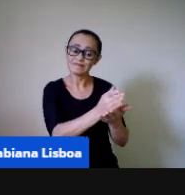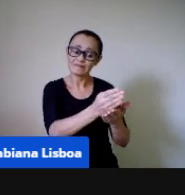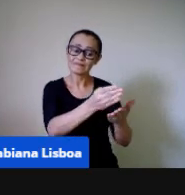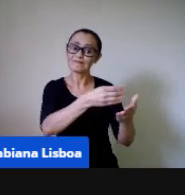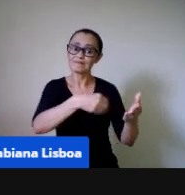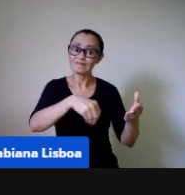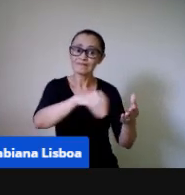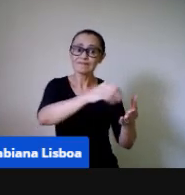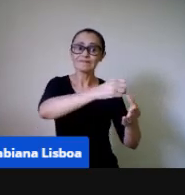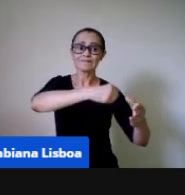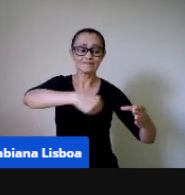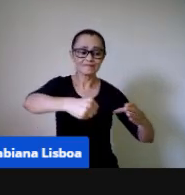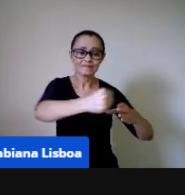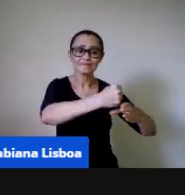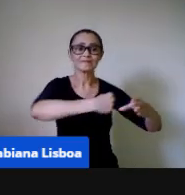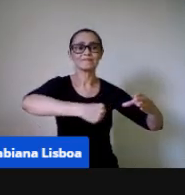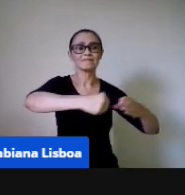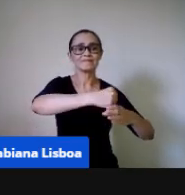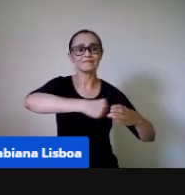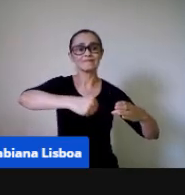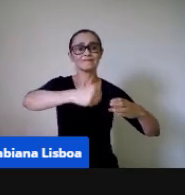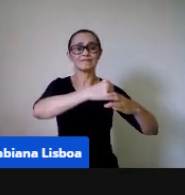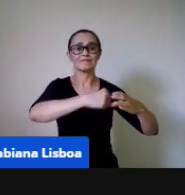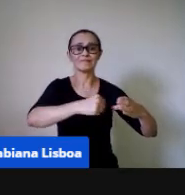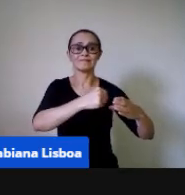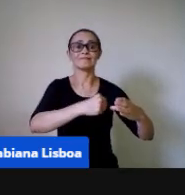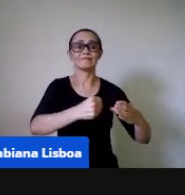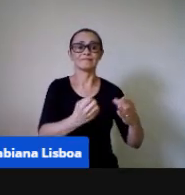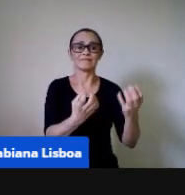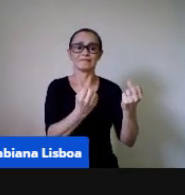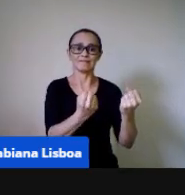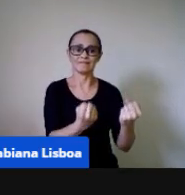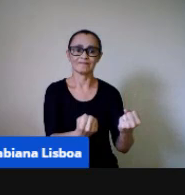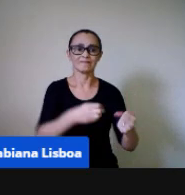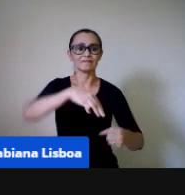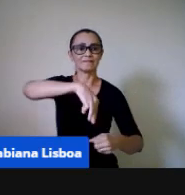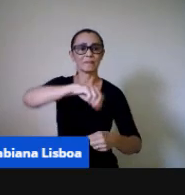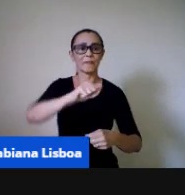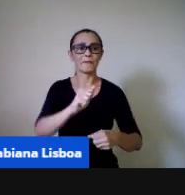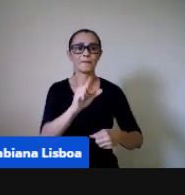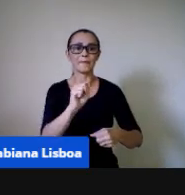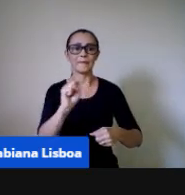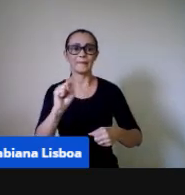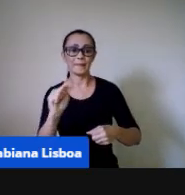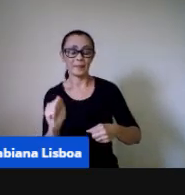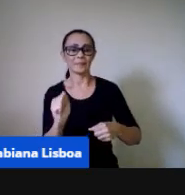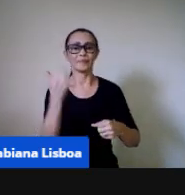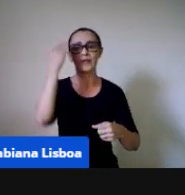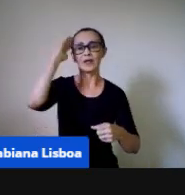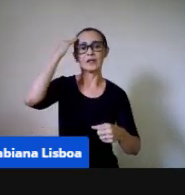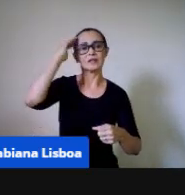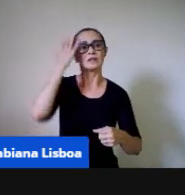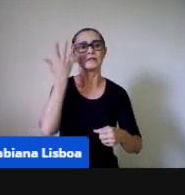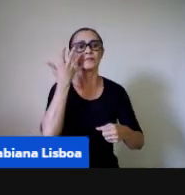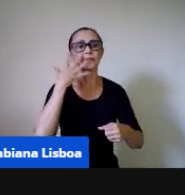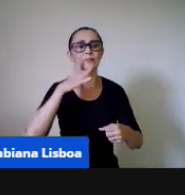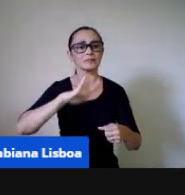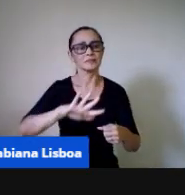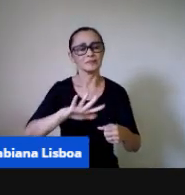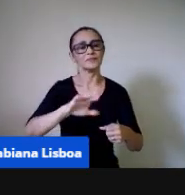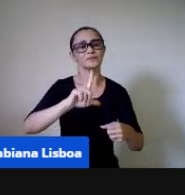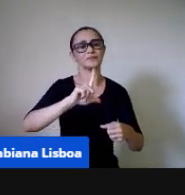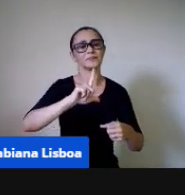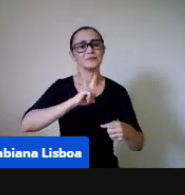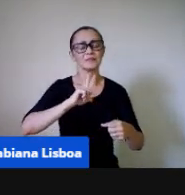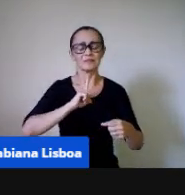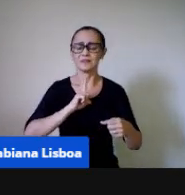com massa, né, medidas de massa, e compreender que as crianças, elas têm muita